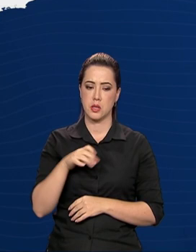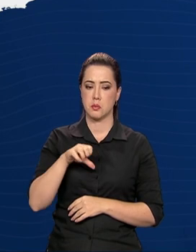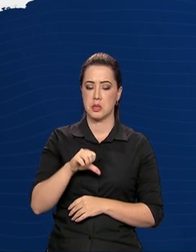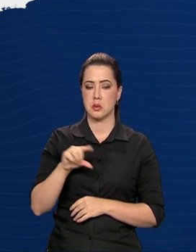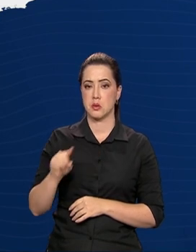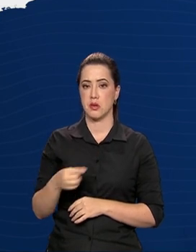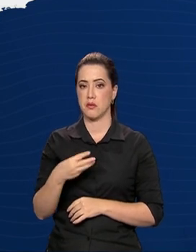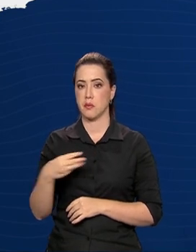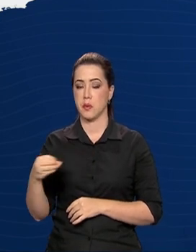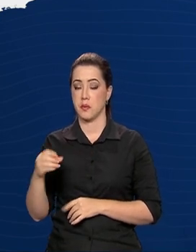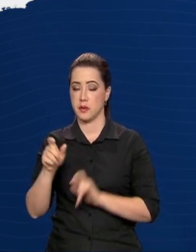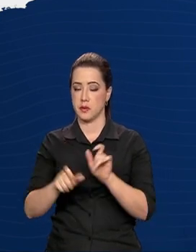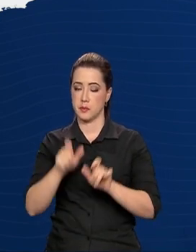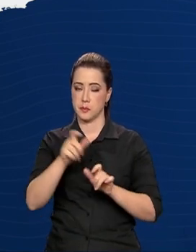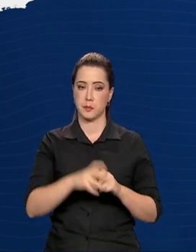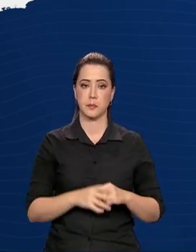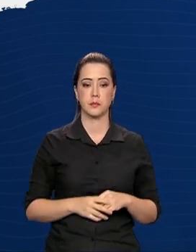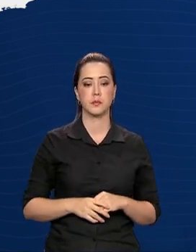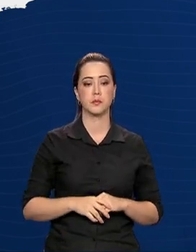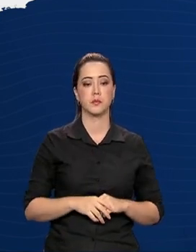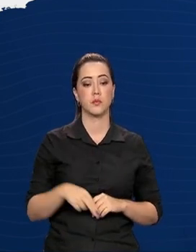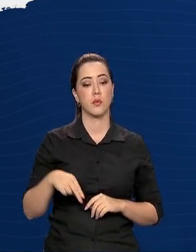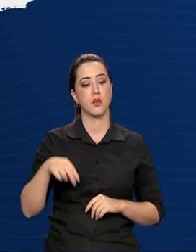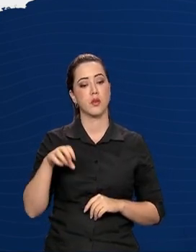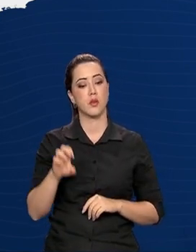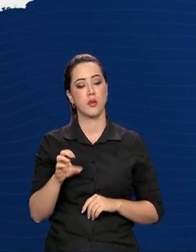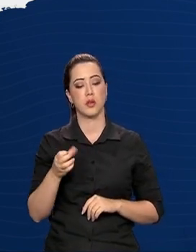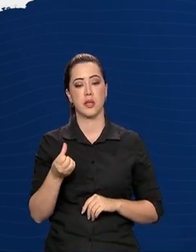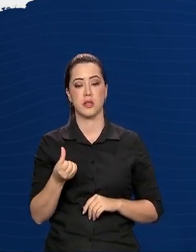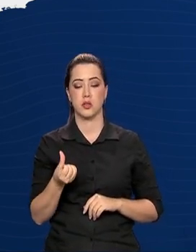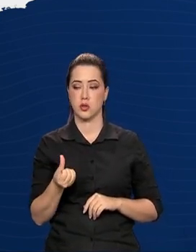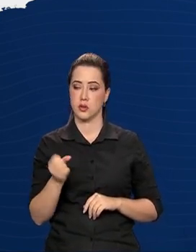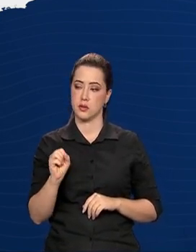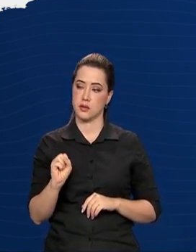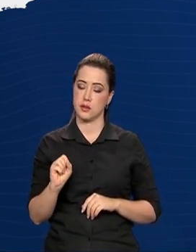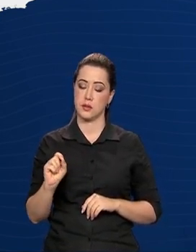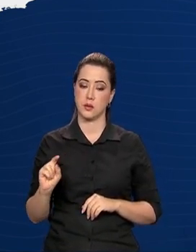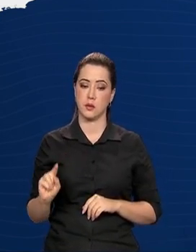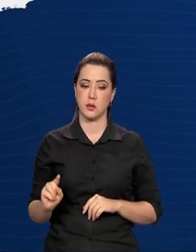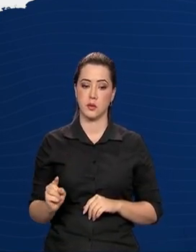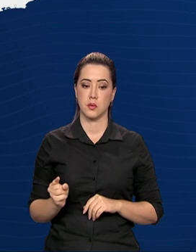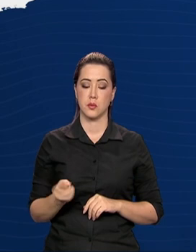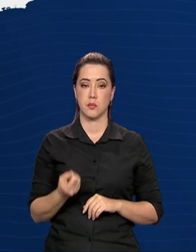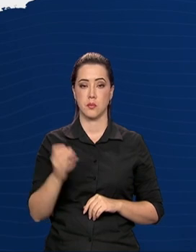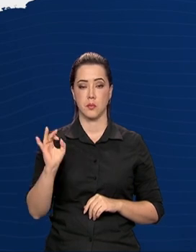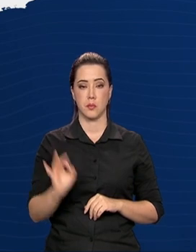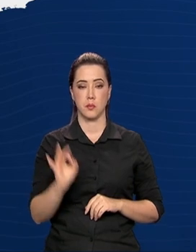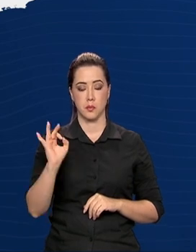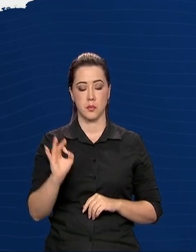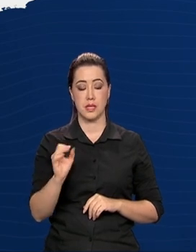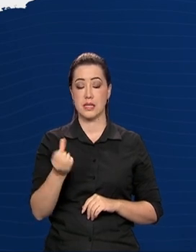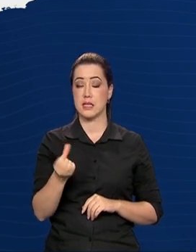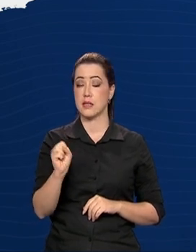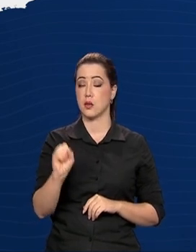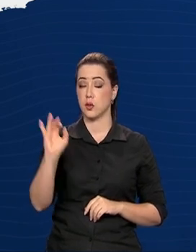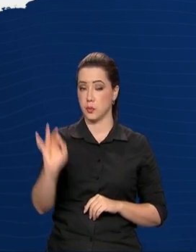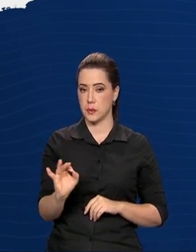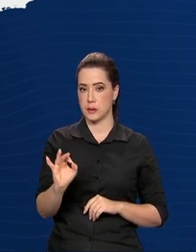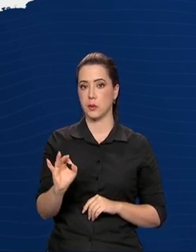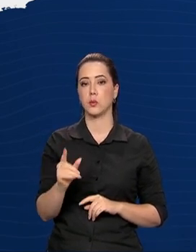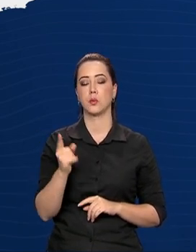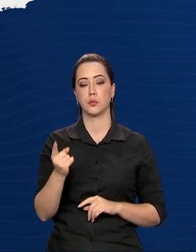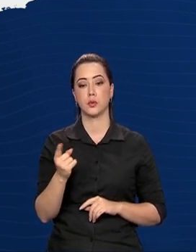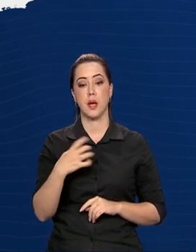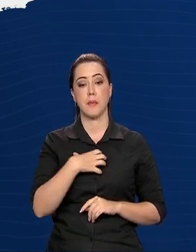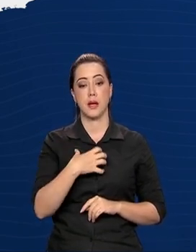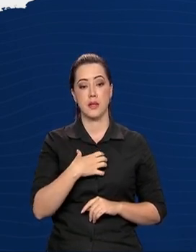.300 pessoas. No Nordeste, residem 68% dos quilombolas do país. A Bahia